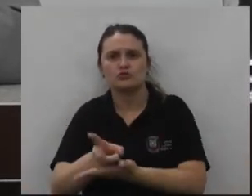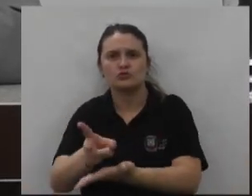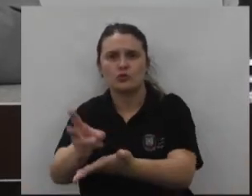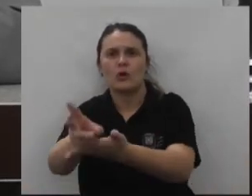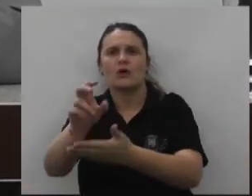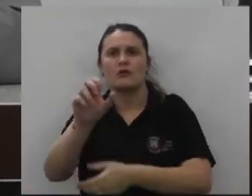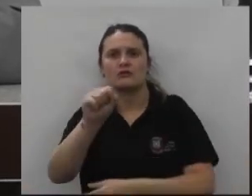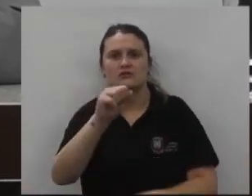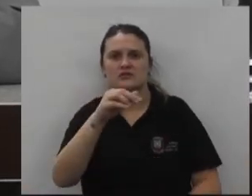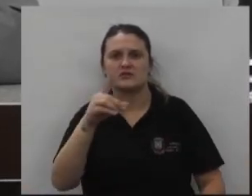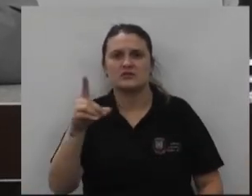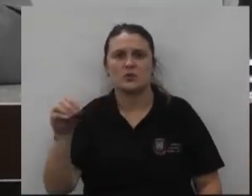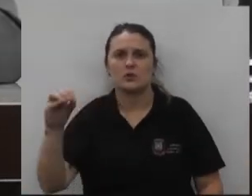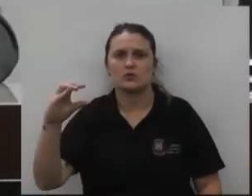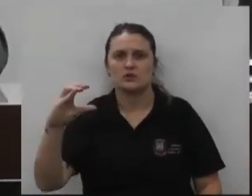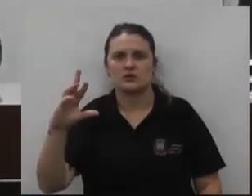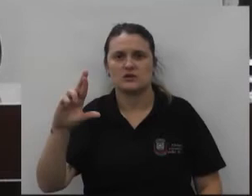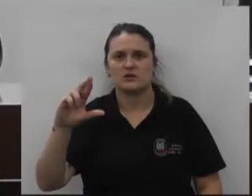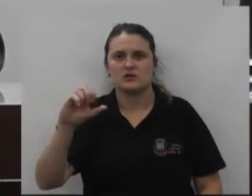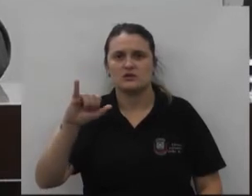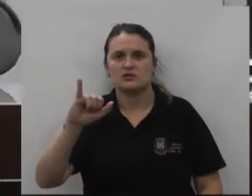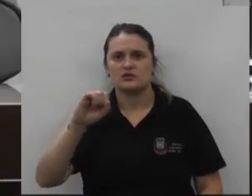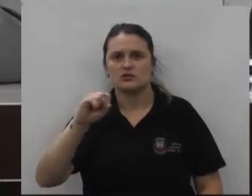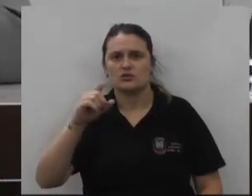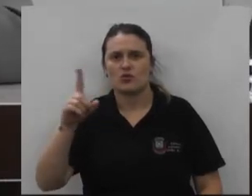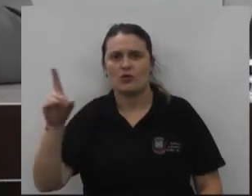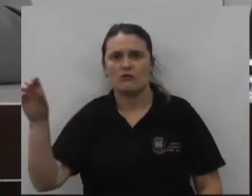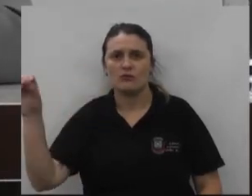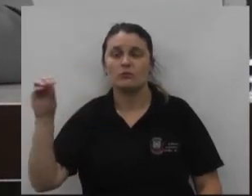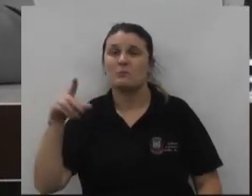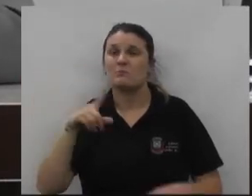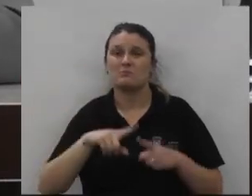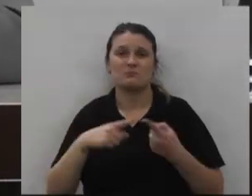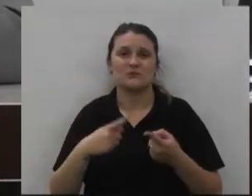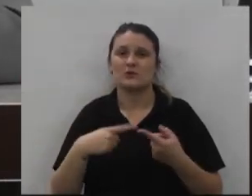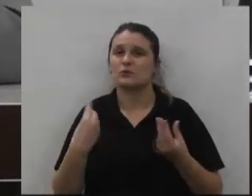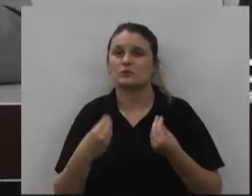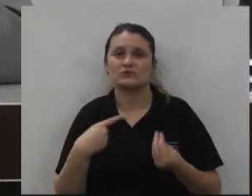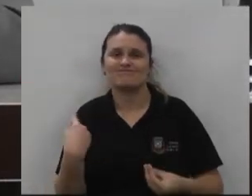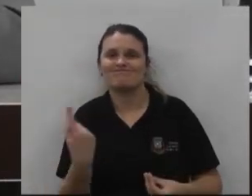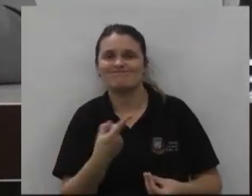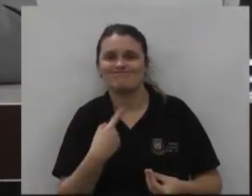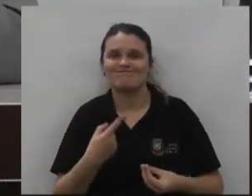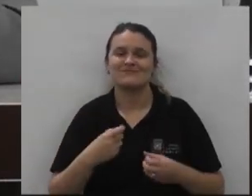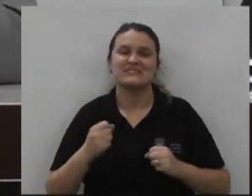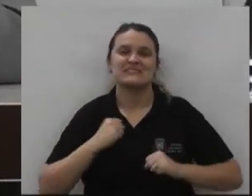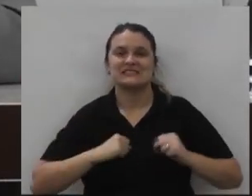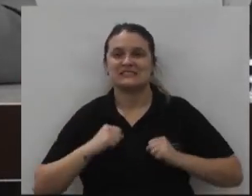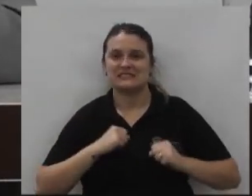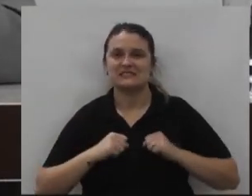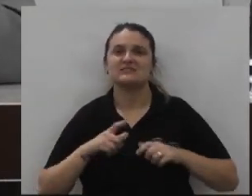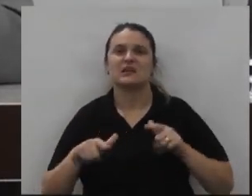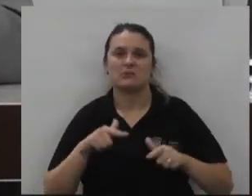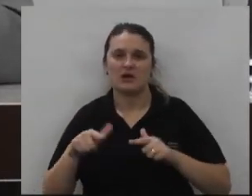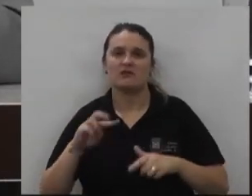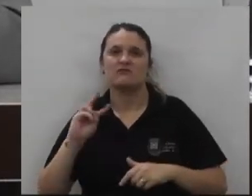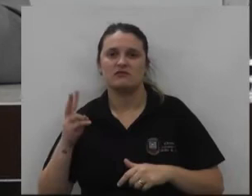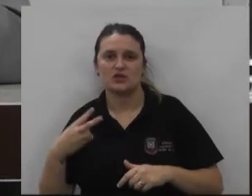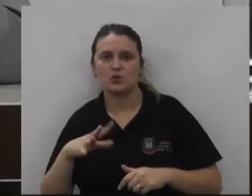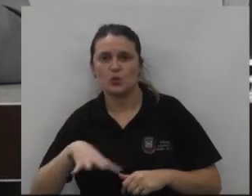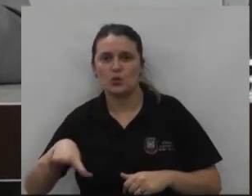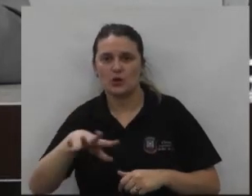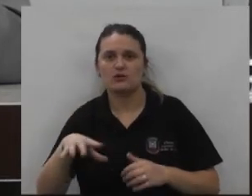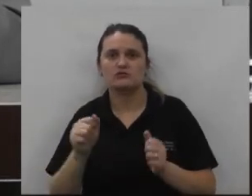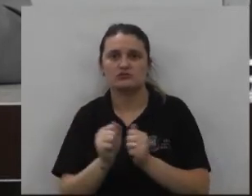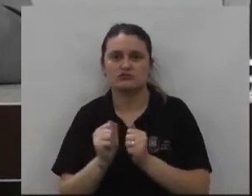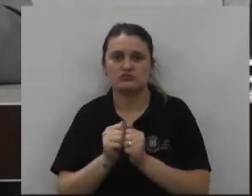São Cristóvão não é o Bino e vereador Juarez e como nós somos vereadores ali daquela região também junto com